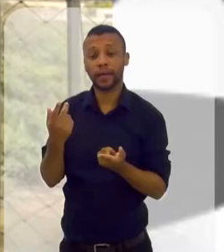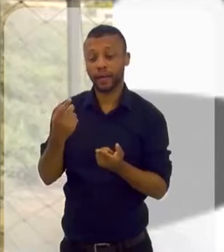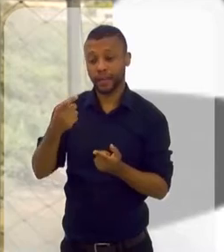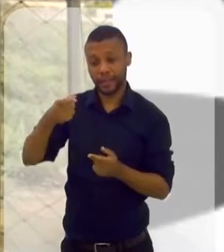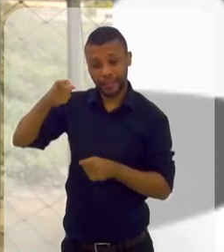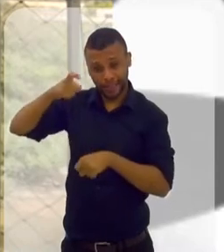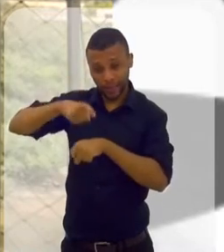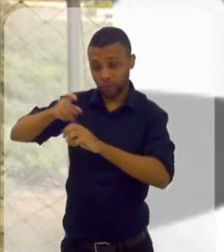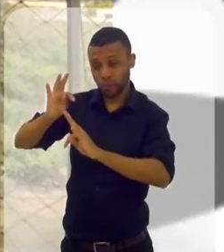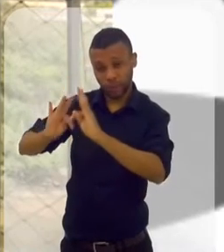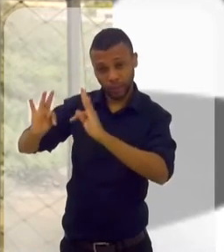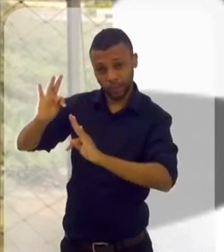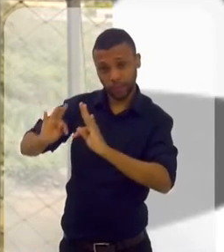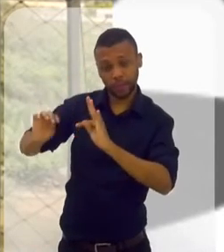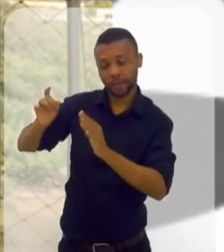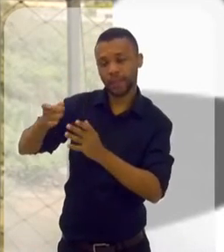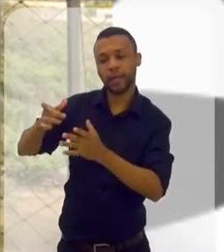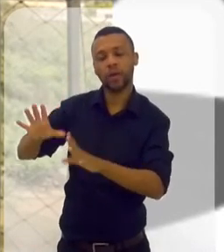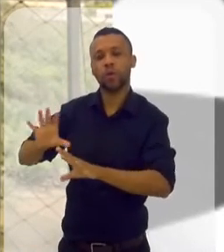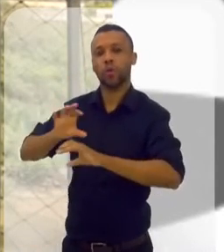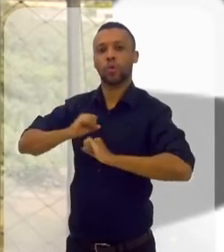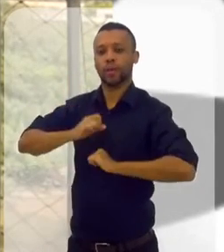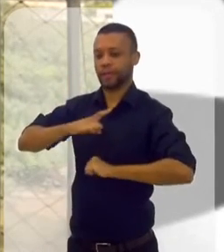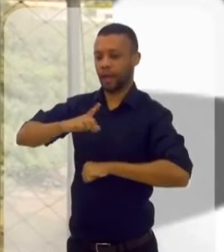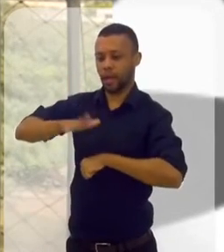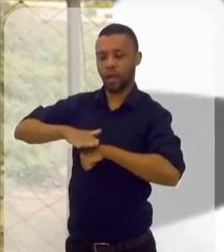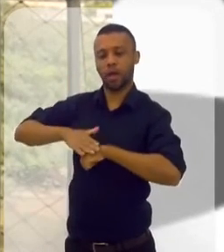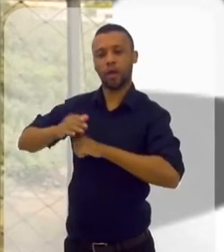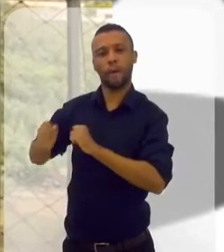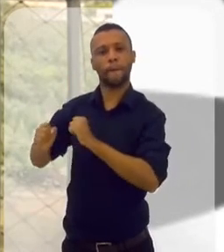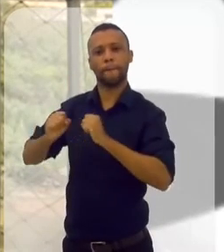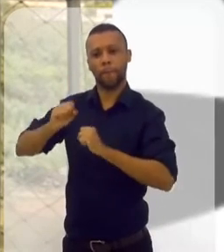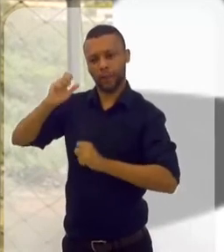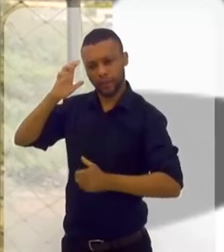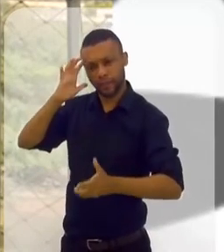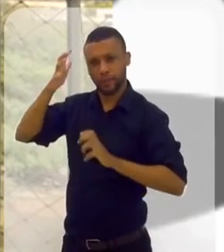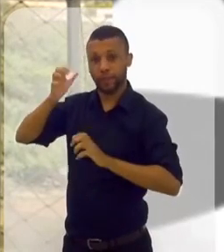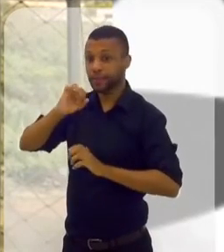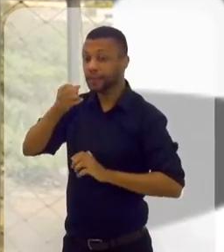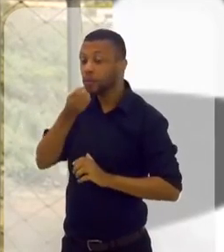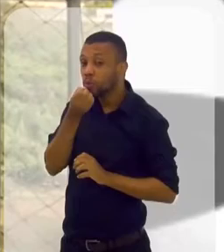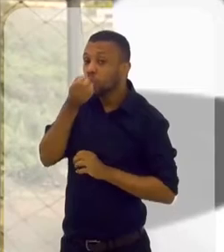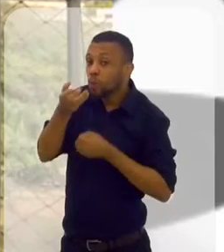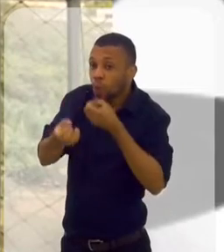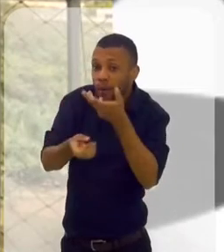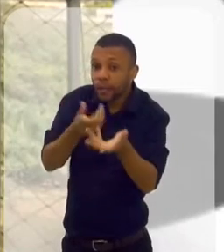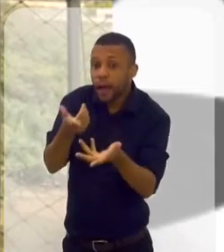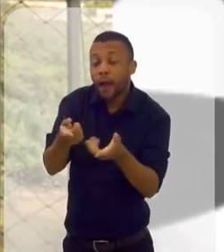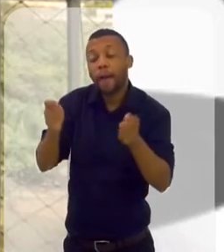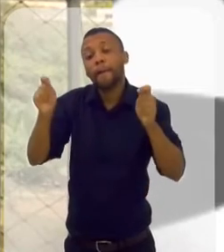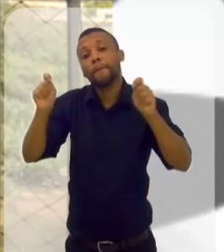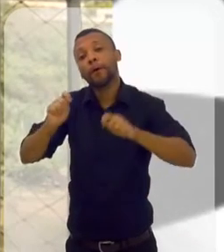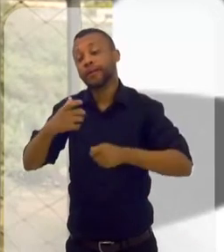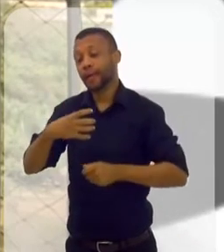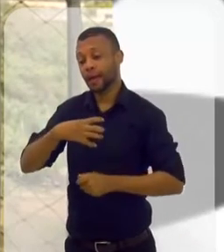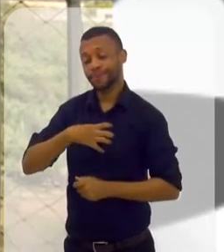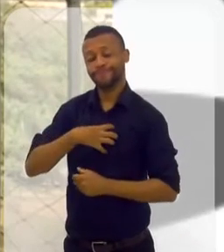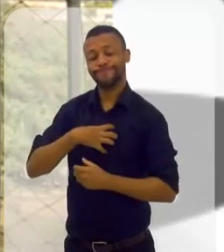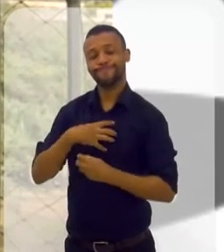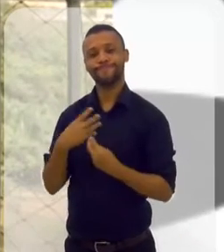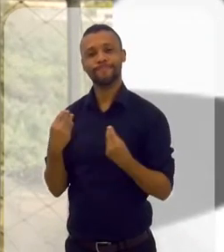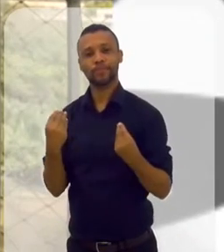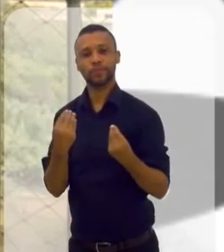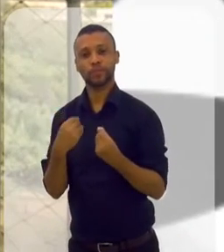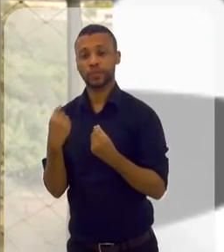ganha o poder da sua mente e não perde. Então assim, só que se você não contar, pode ser que o seu sintoma,